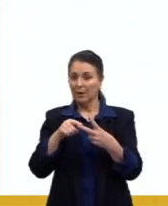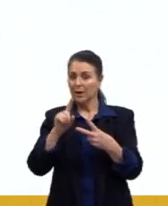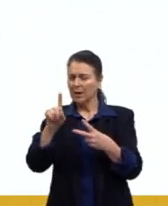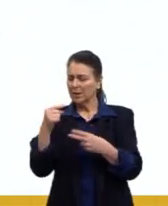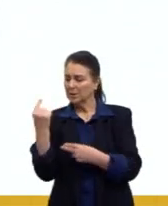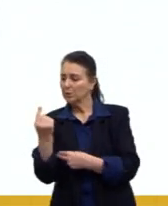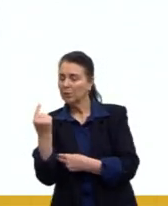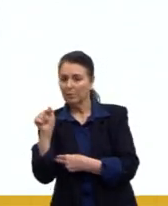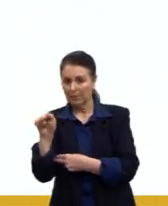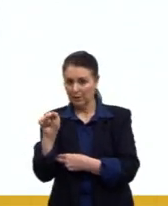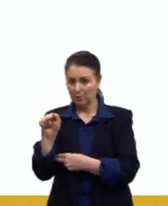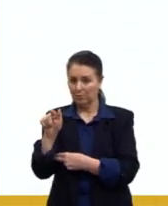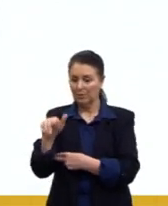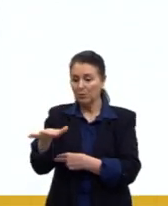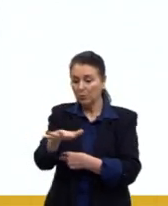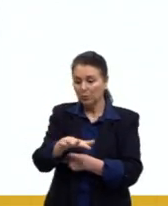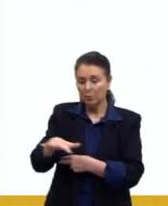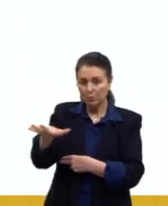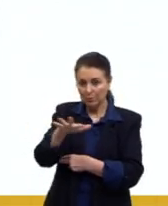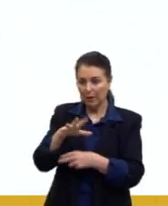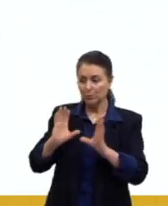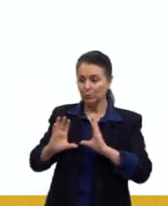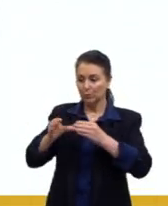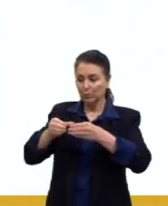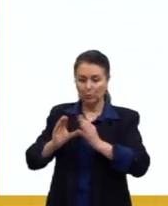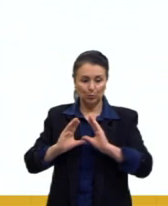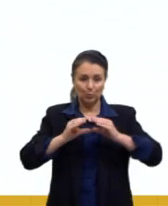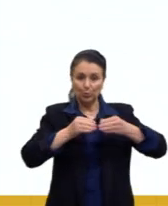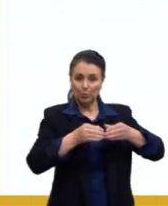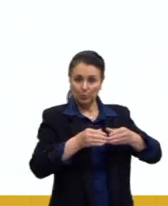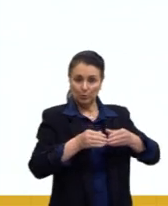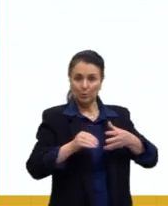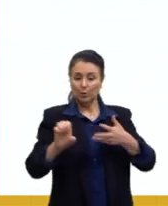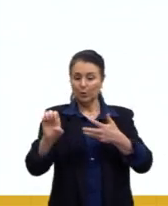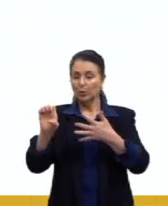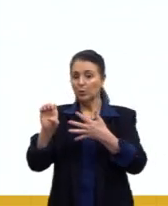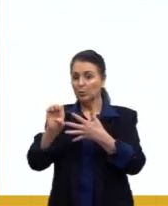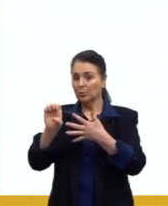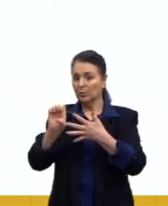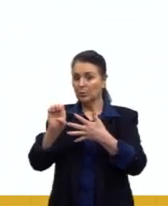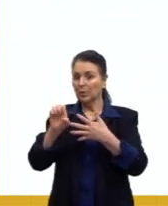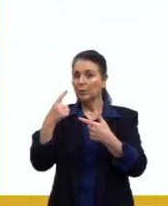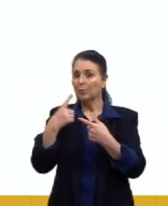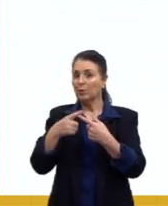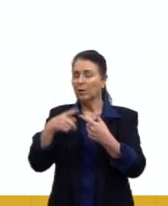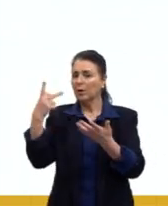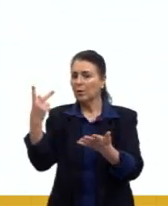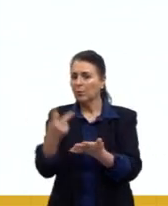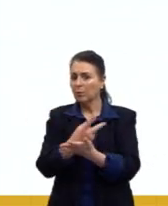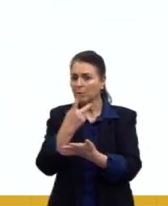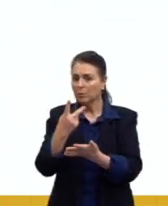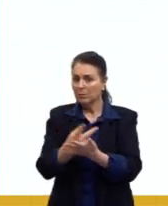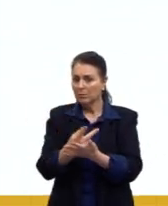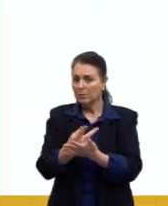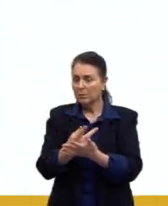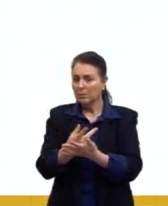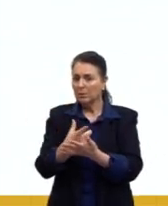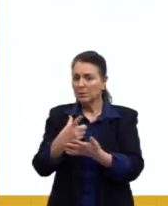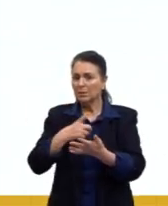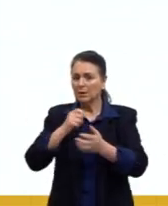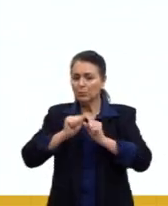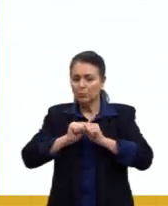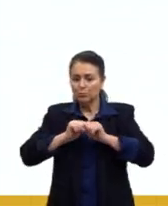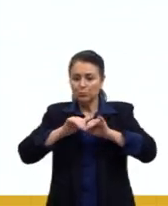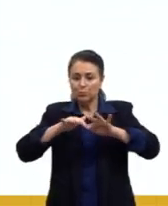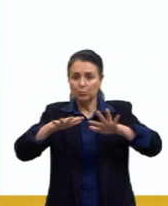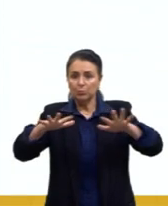isolamento geográfico entre populações de uma espécie pode ocorrer por eventos de vicariância ou de dispersão.